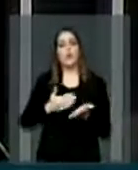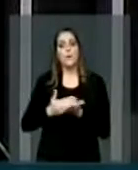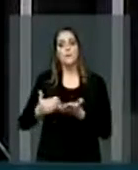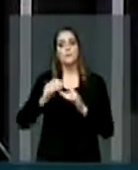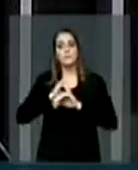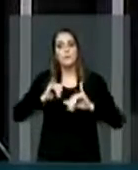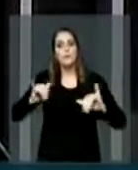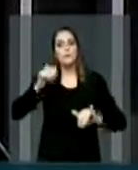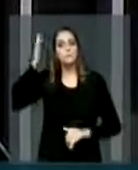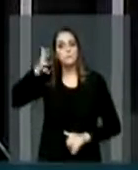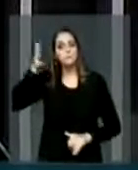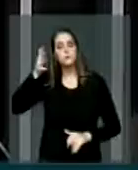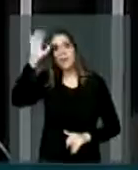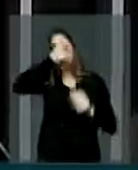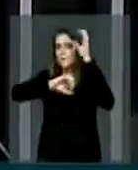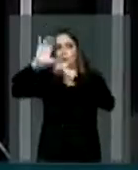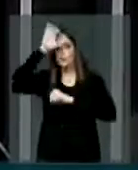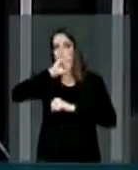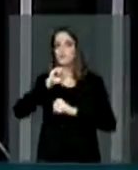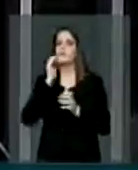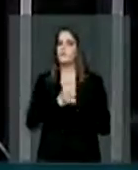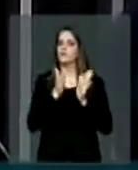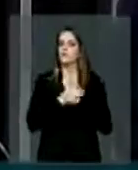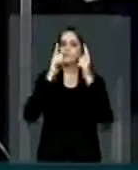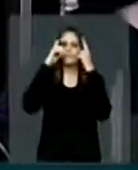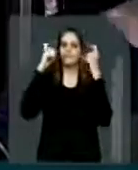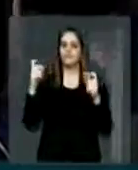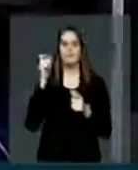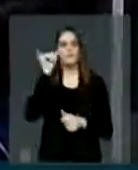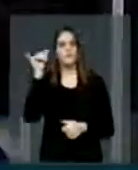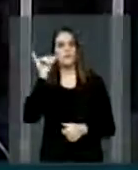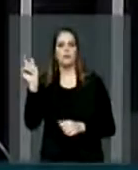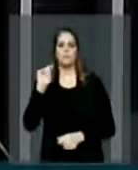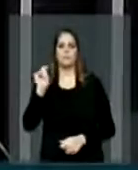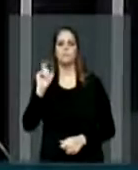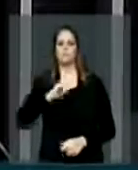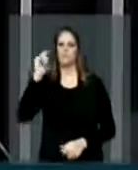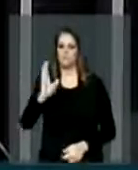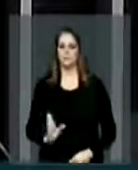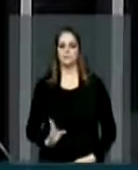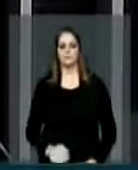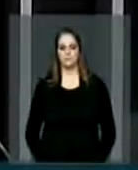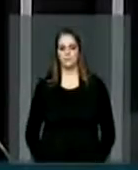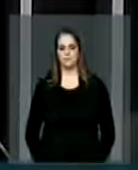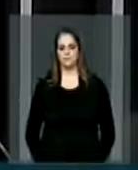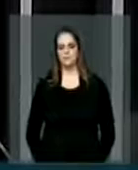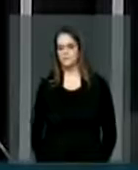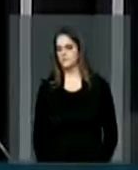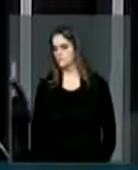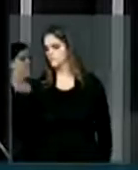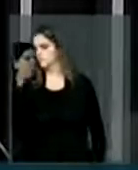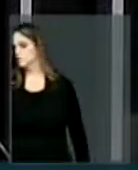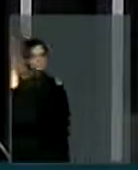informações e possam estar longe dessa violência, dessa criminalidade que assola o nosso país. Mas queria registrar